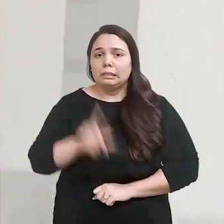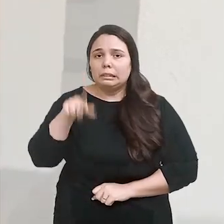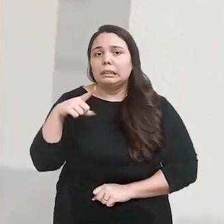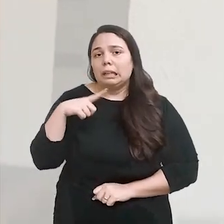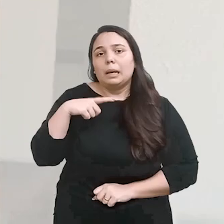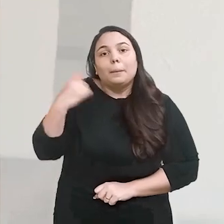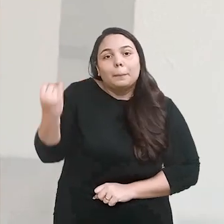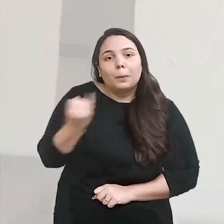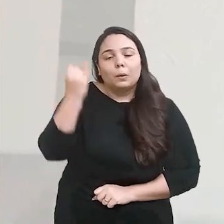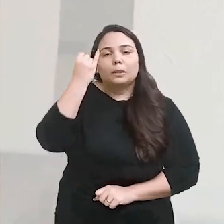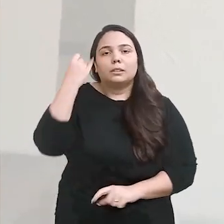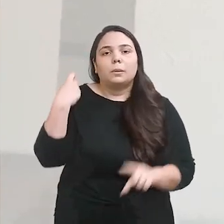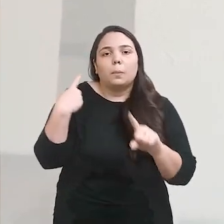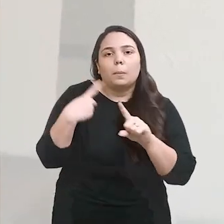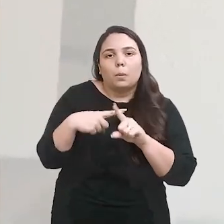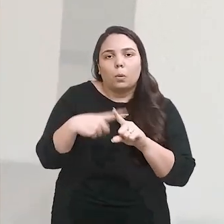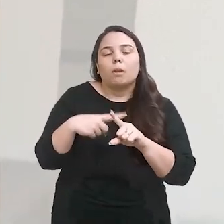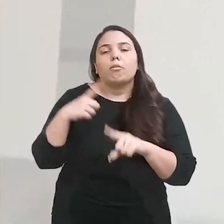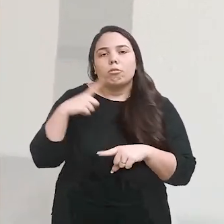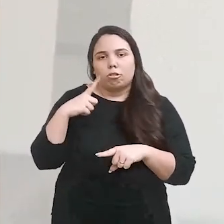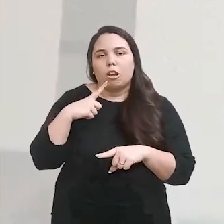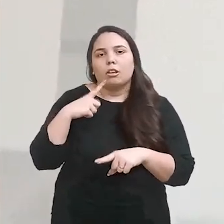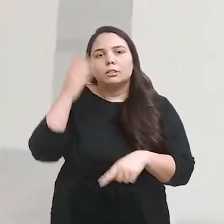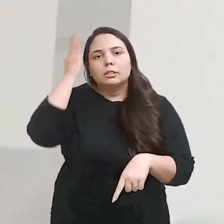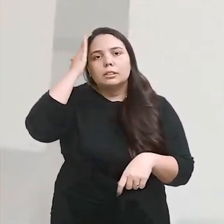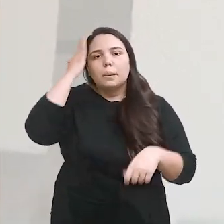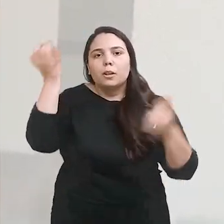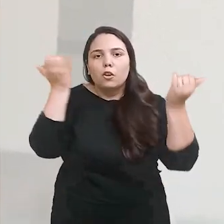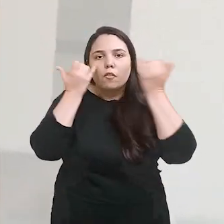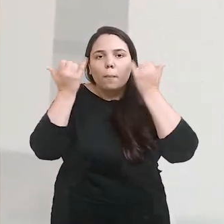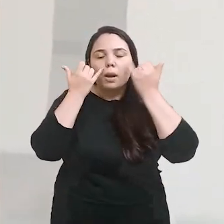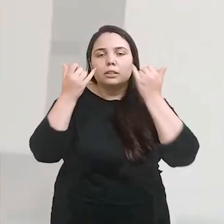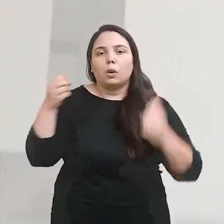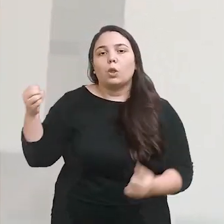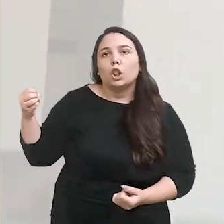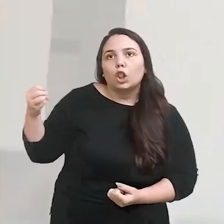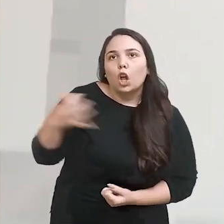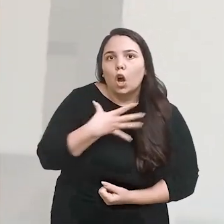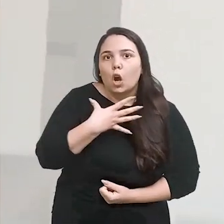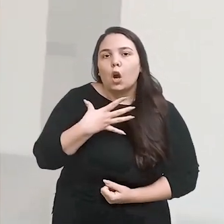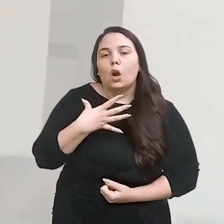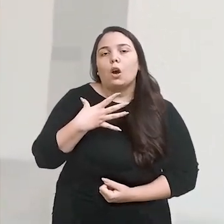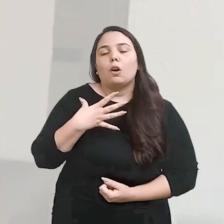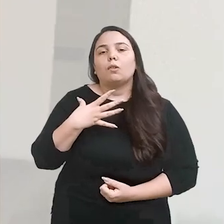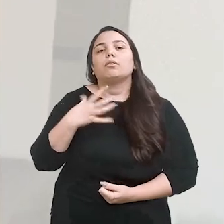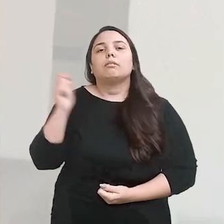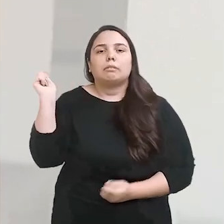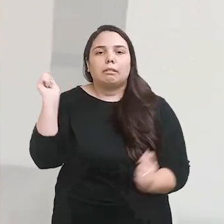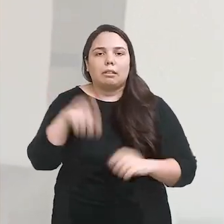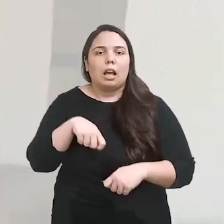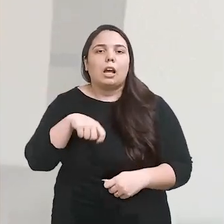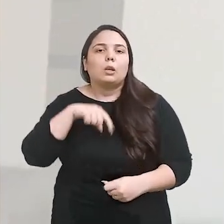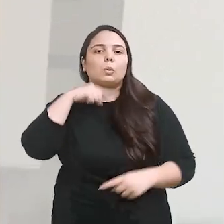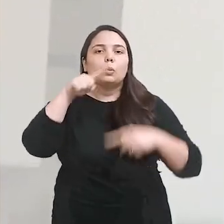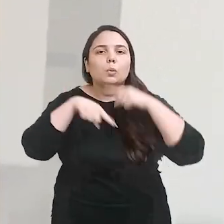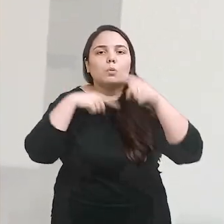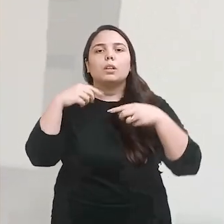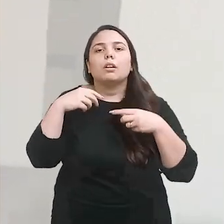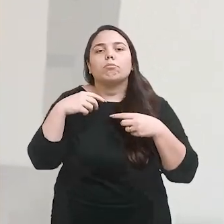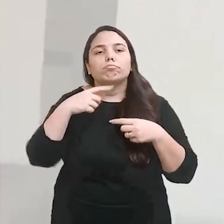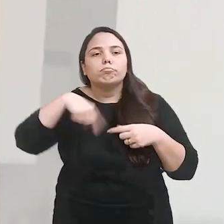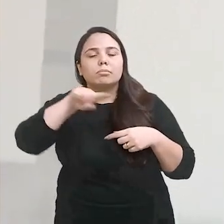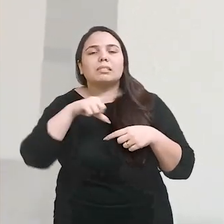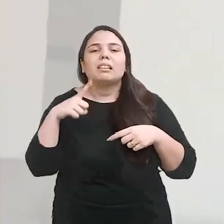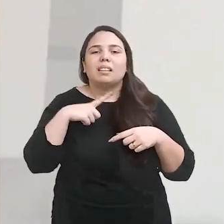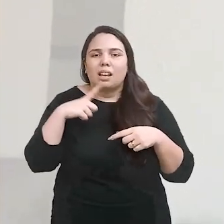Esse curso tem relevância porque nós conseguimos obter informações atualizadas e sanar